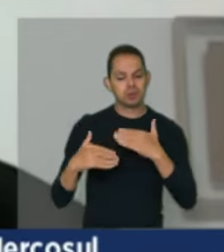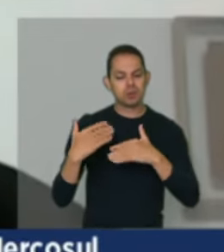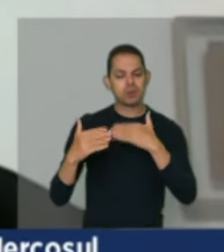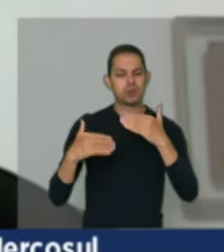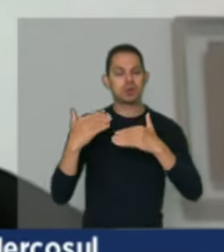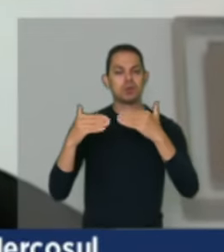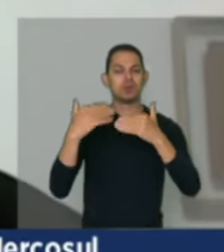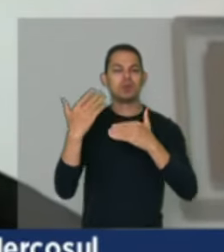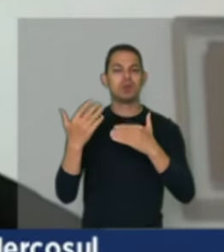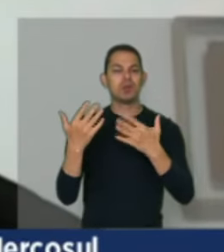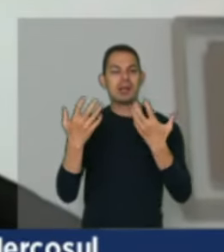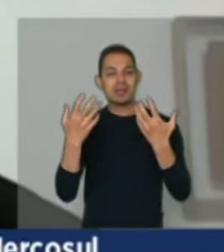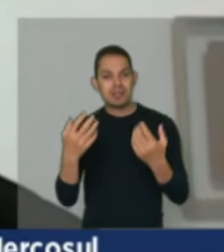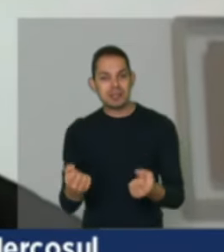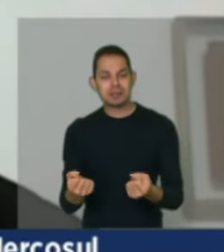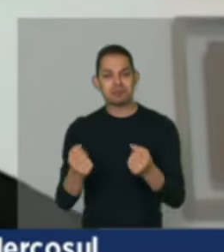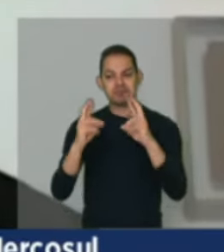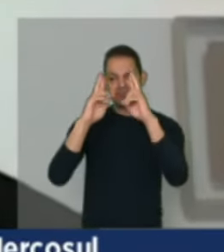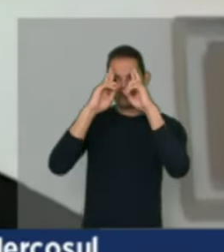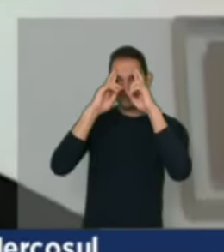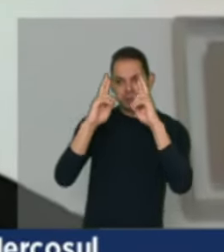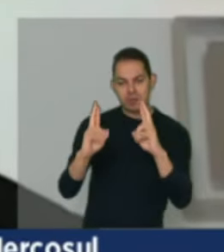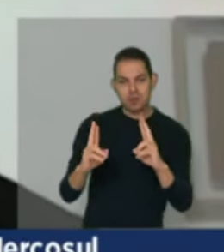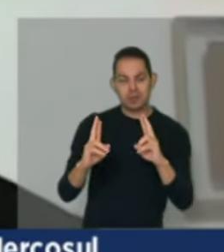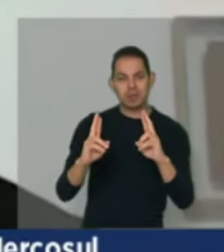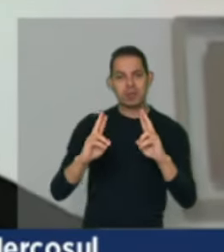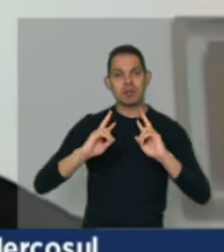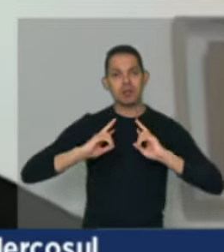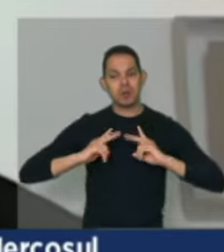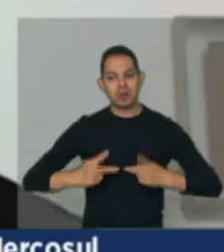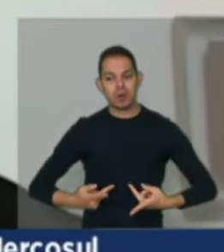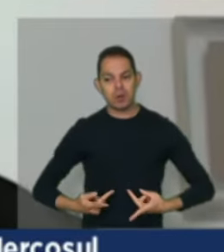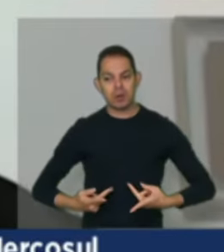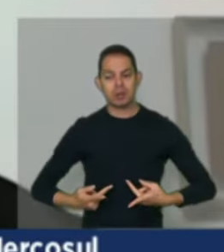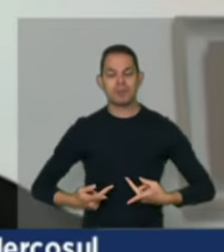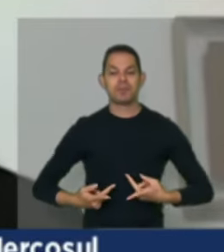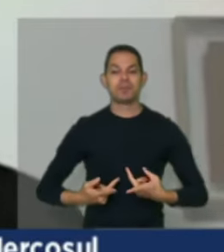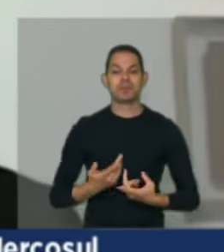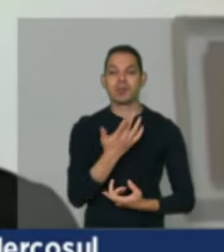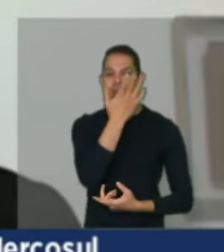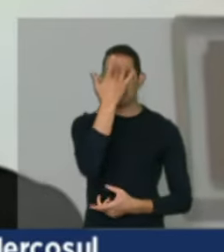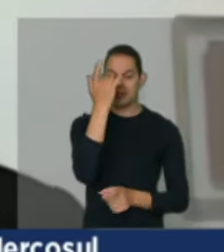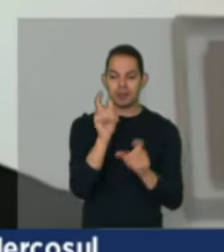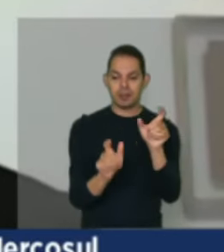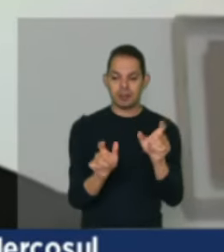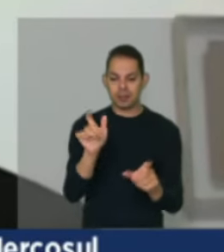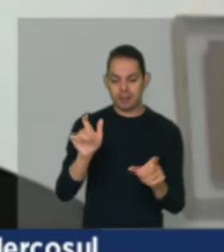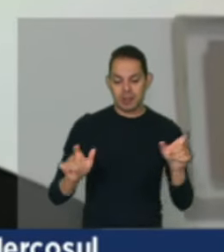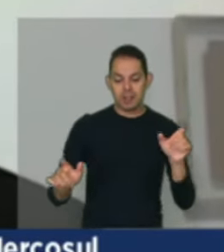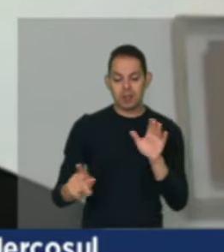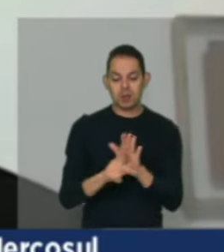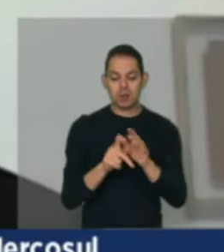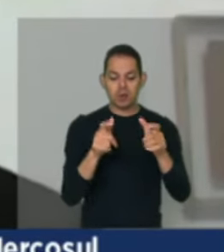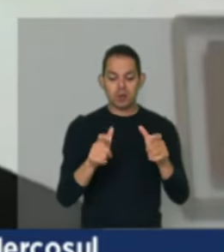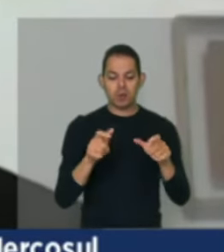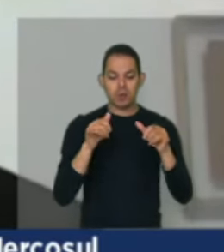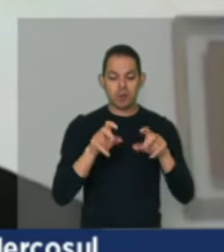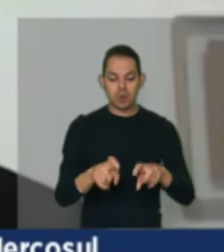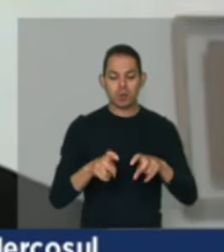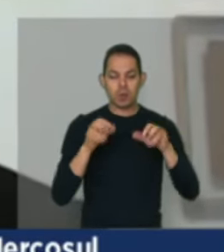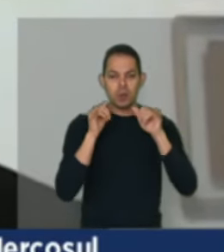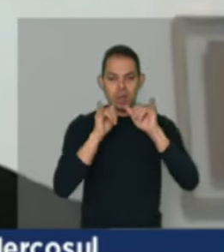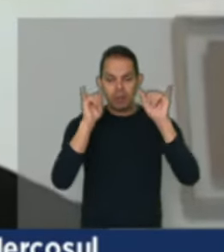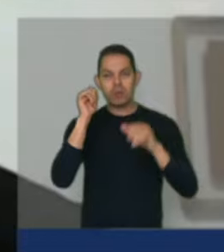reconhecimento dos sujeitos do campo, os homens, as mulheres e a juventude. Muito obrigado.